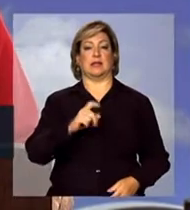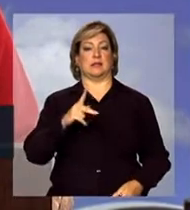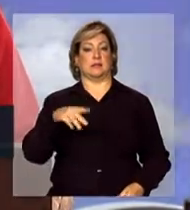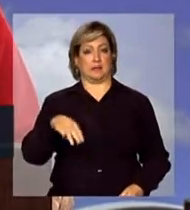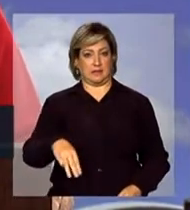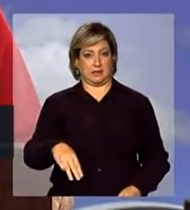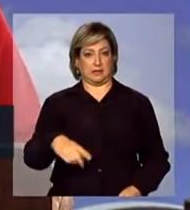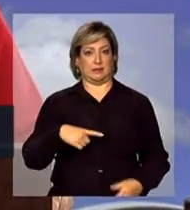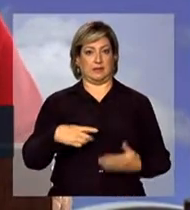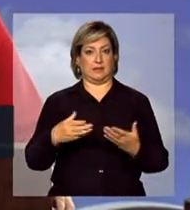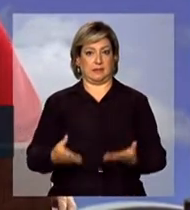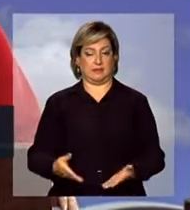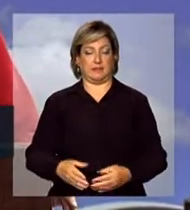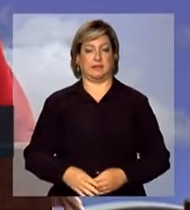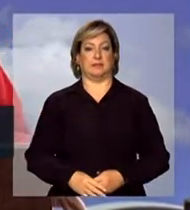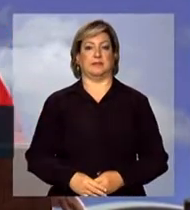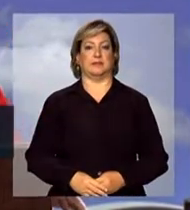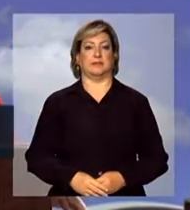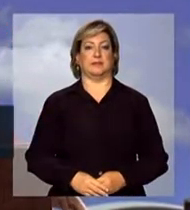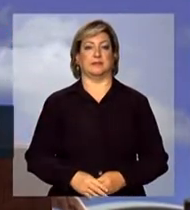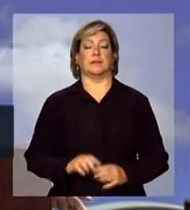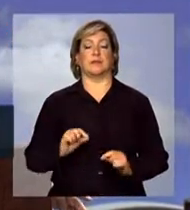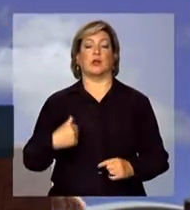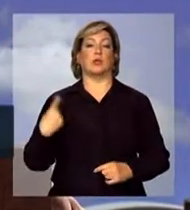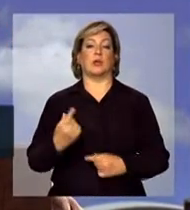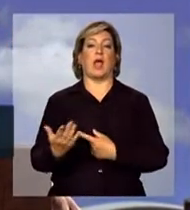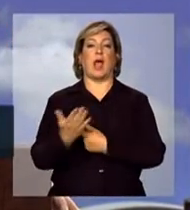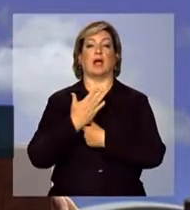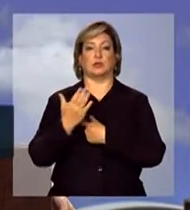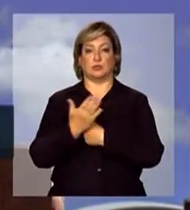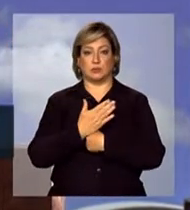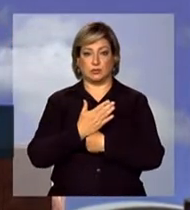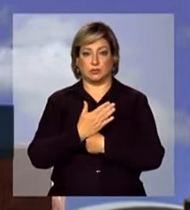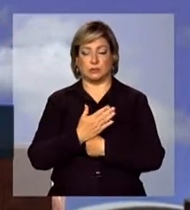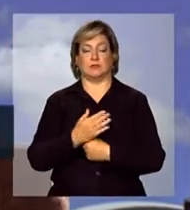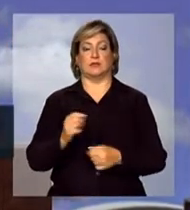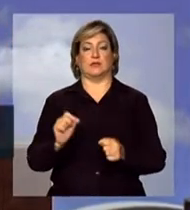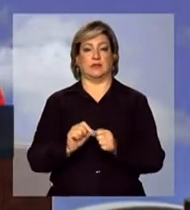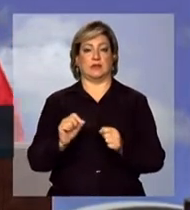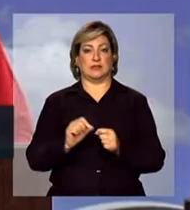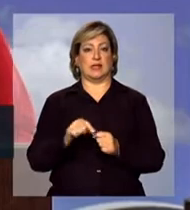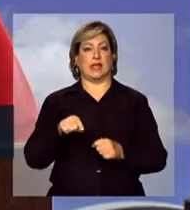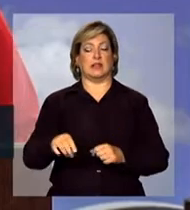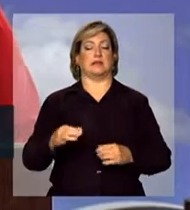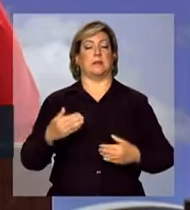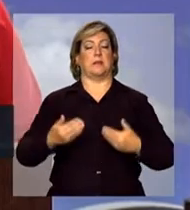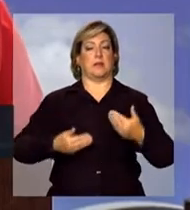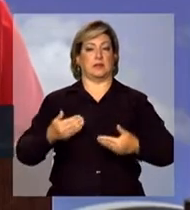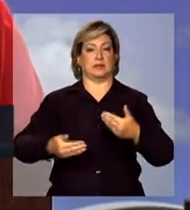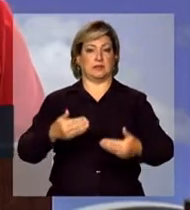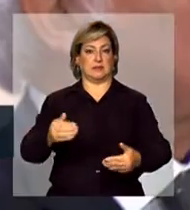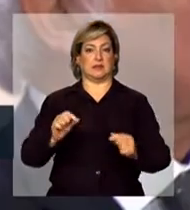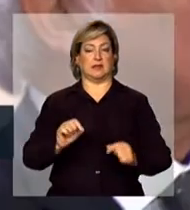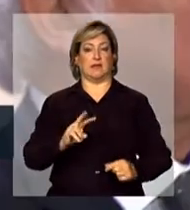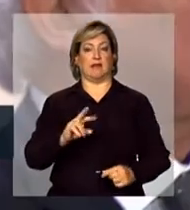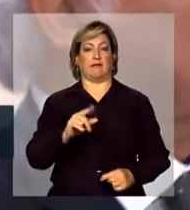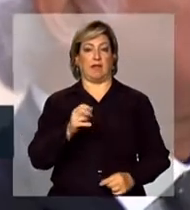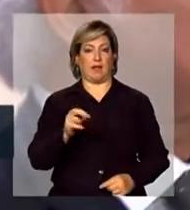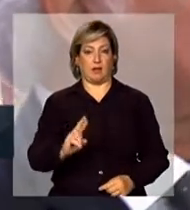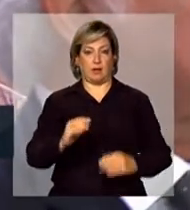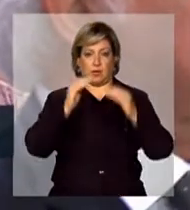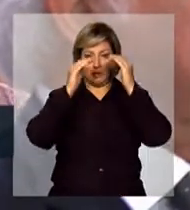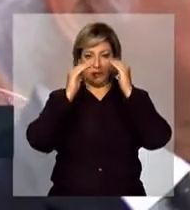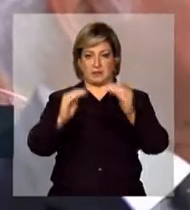para as Mulheres que nos ajudaram a construir esse processo de valorização,